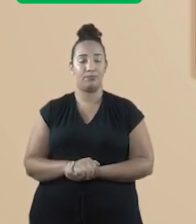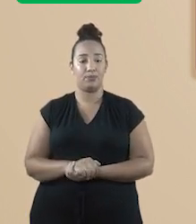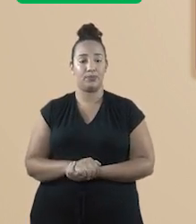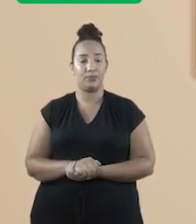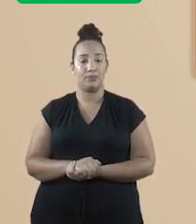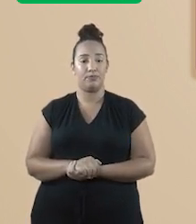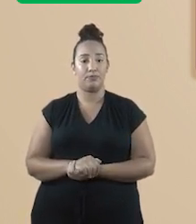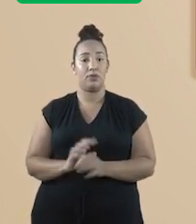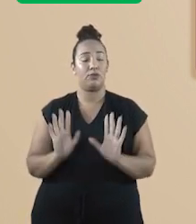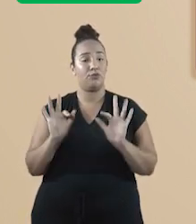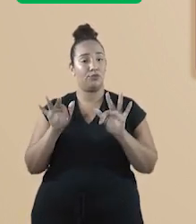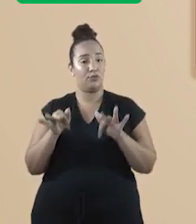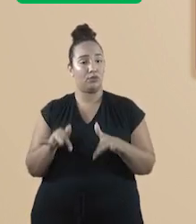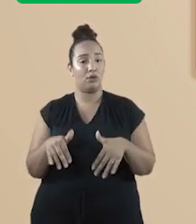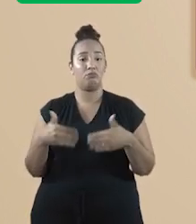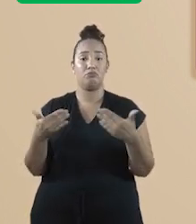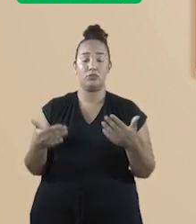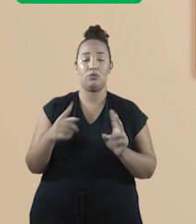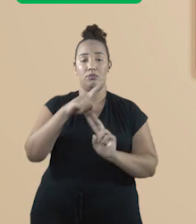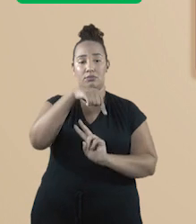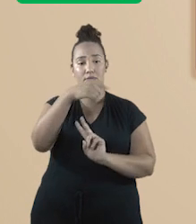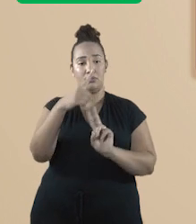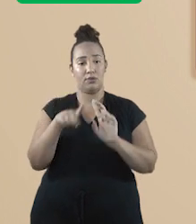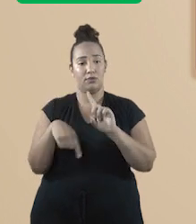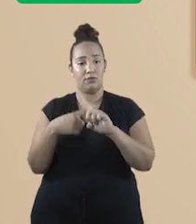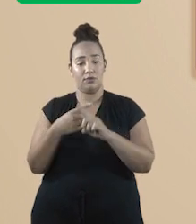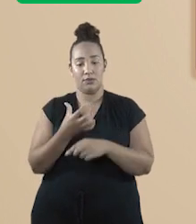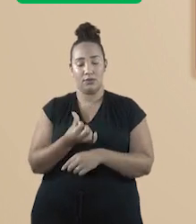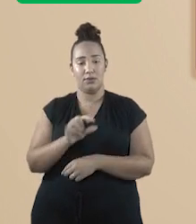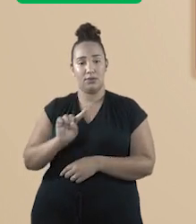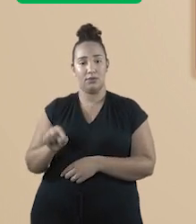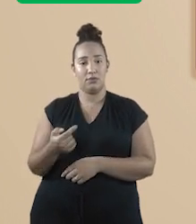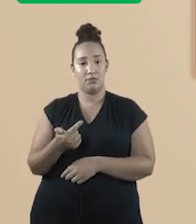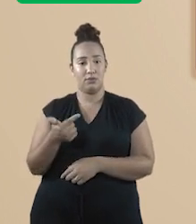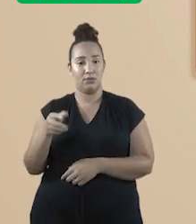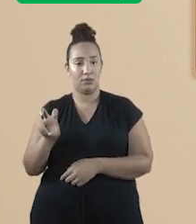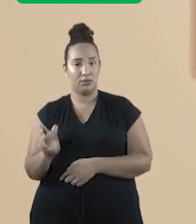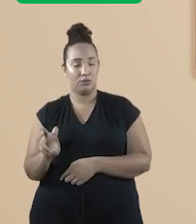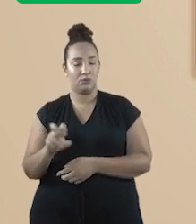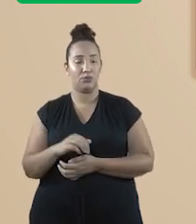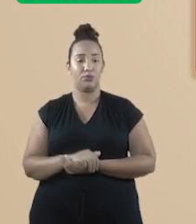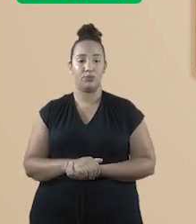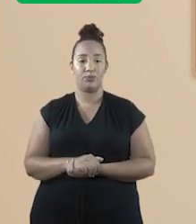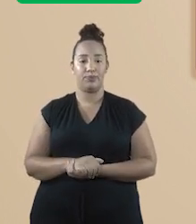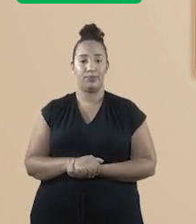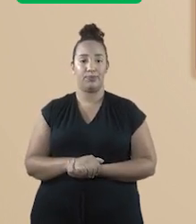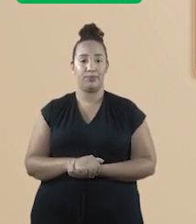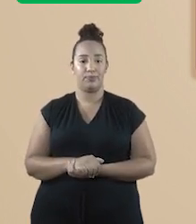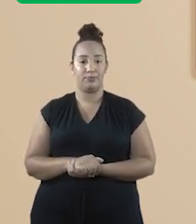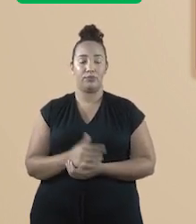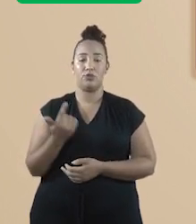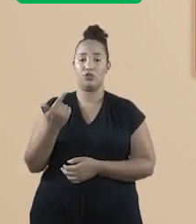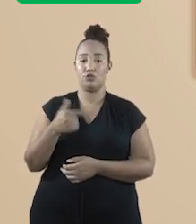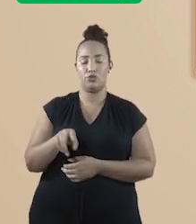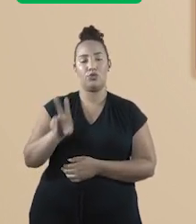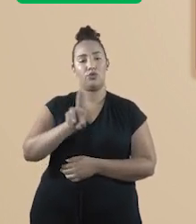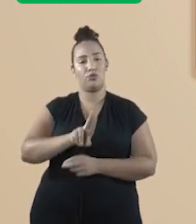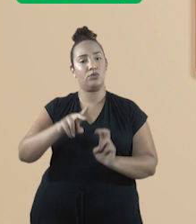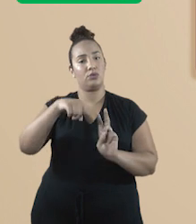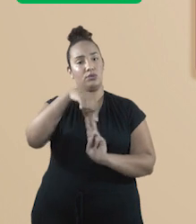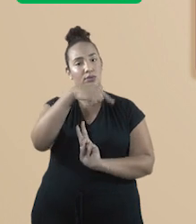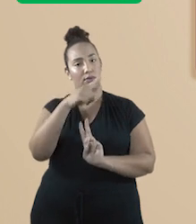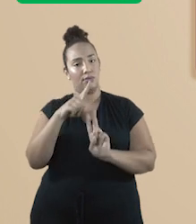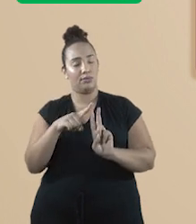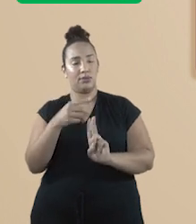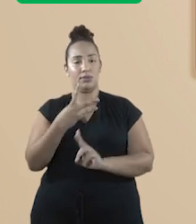Finalmente, π vezes 6,25. Mais uma vez, vamos